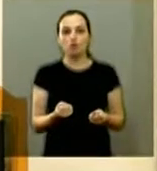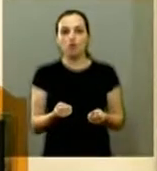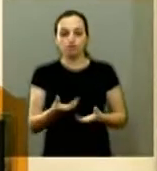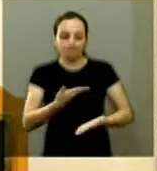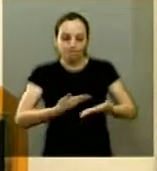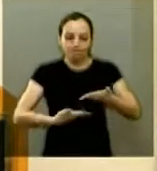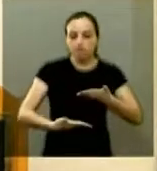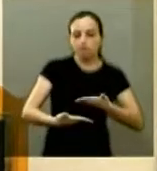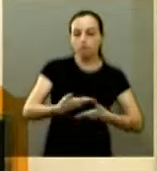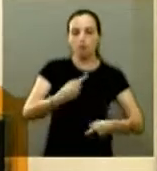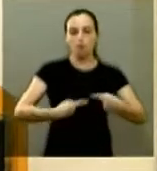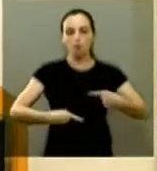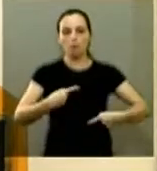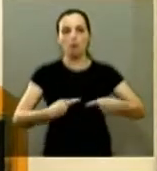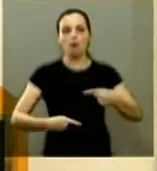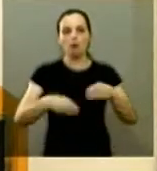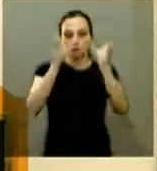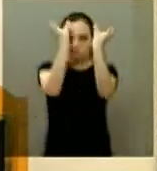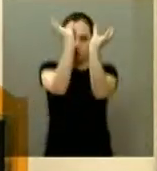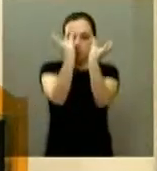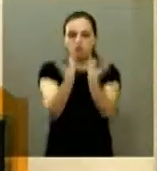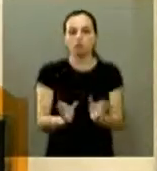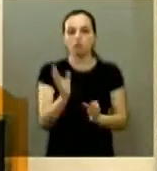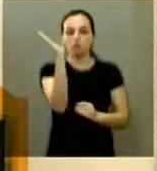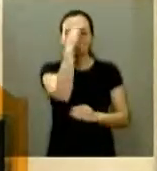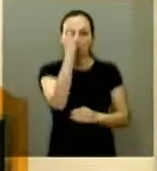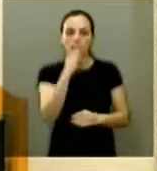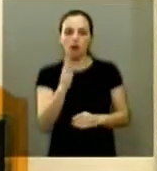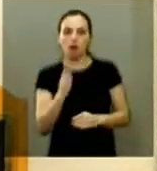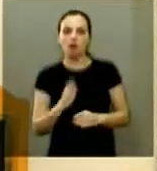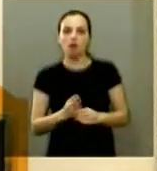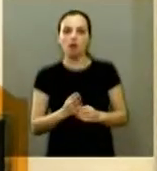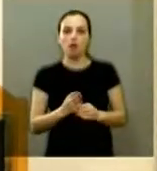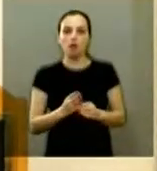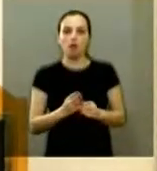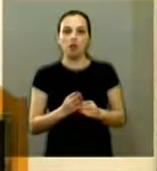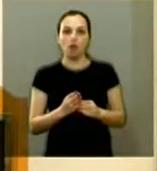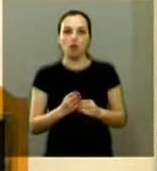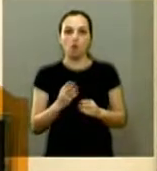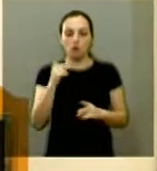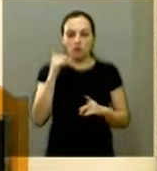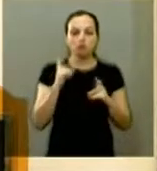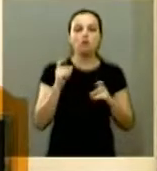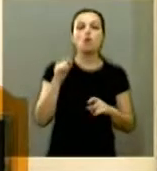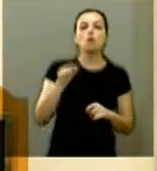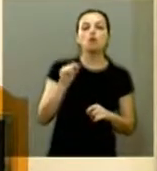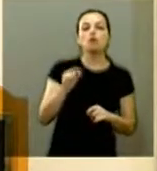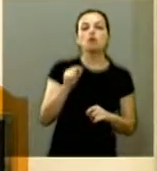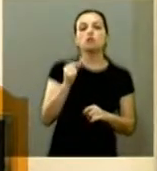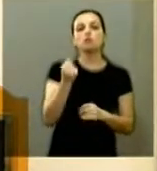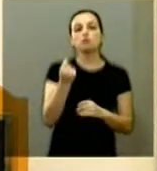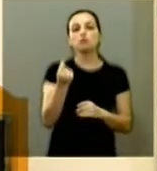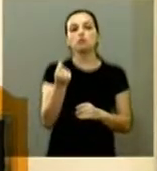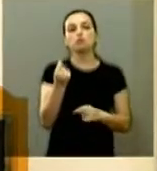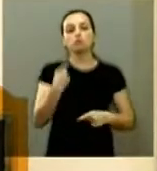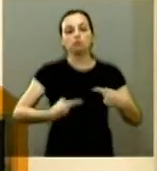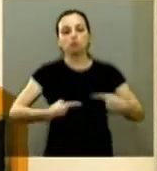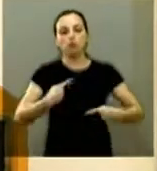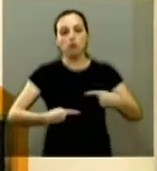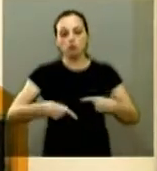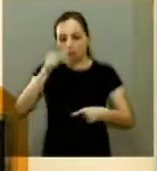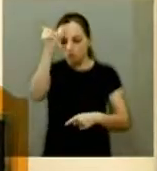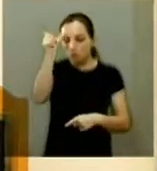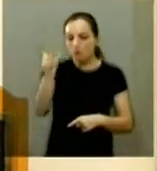que hoje coloca o cidadão brasileiro em dúvida e em xeque em relação a que tipo de políticos que temos e que queremos